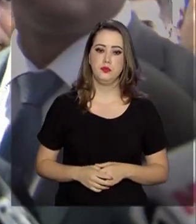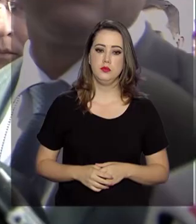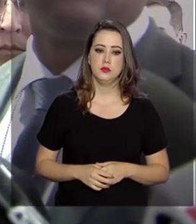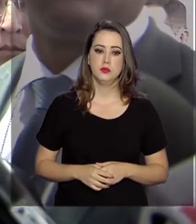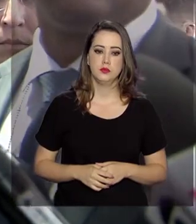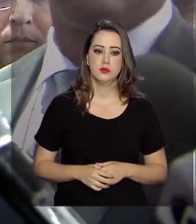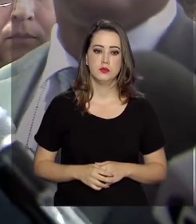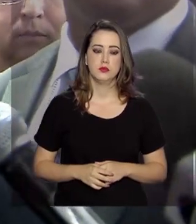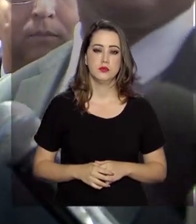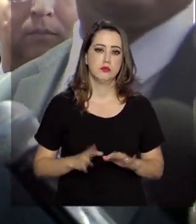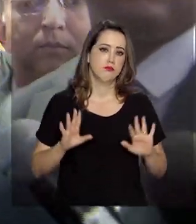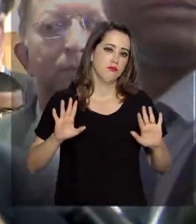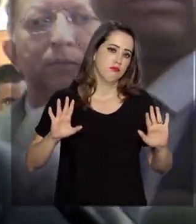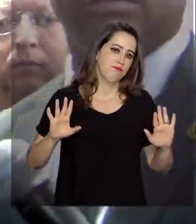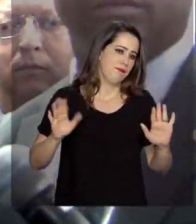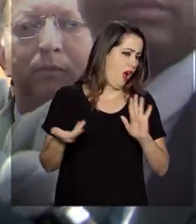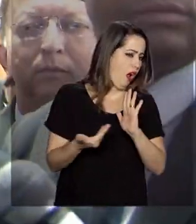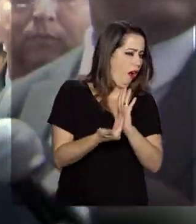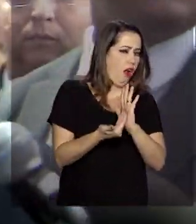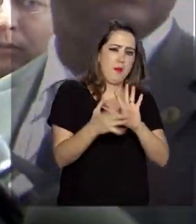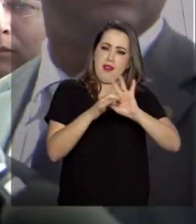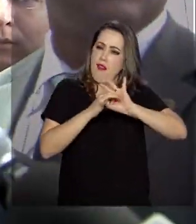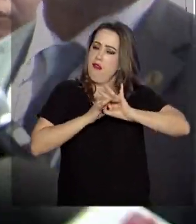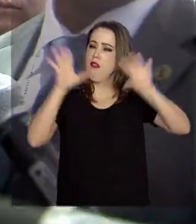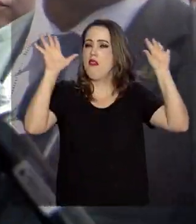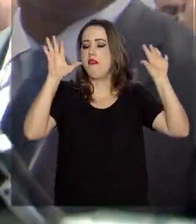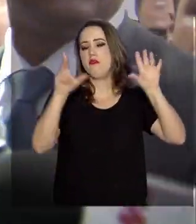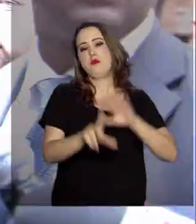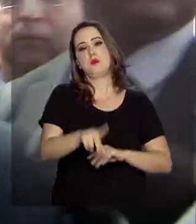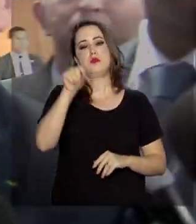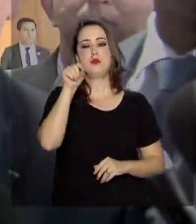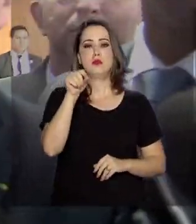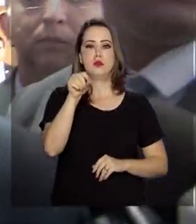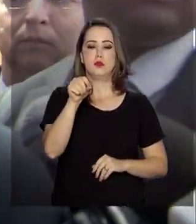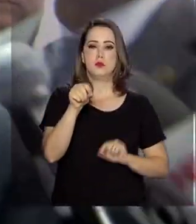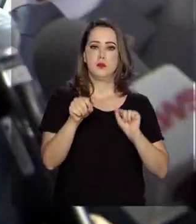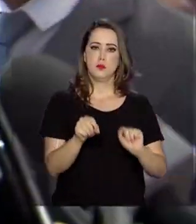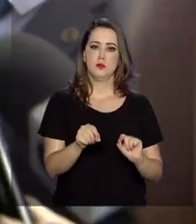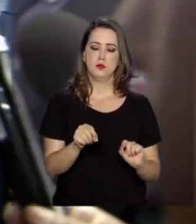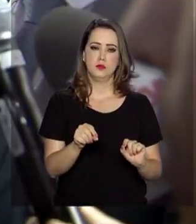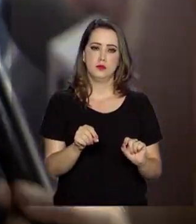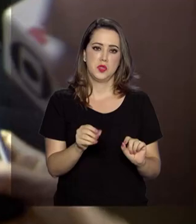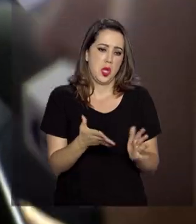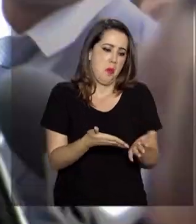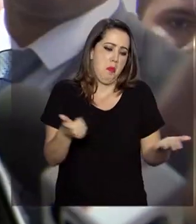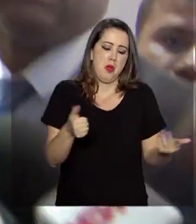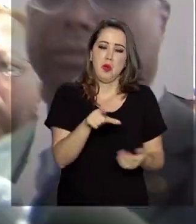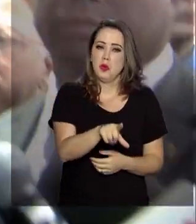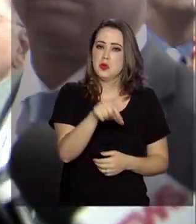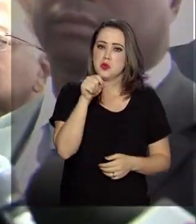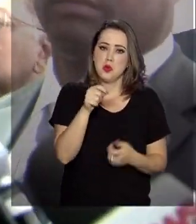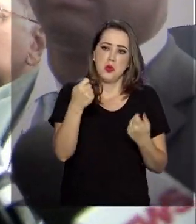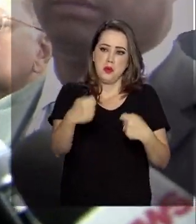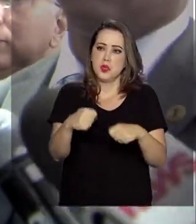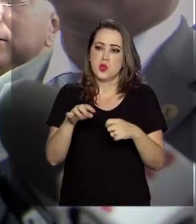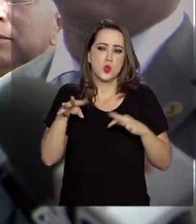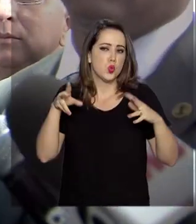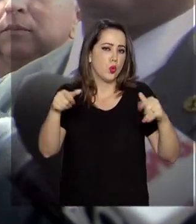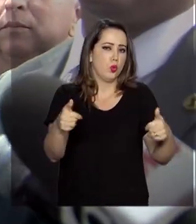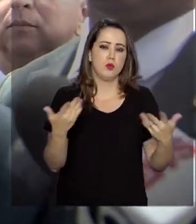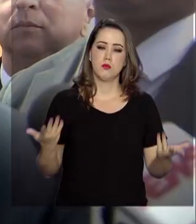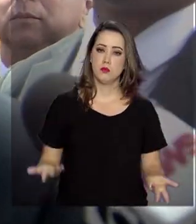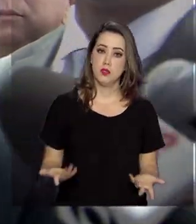A Câmara é soberana para fazer as operações que melhor atenda a necessidade de todos.